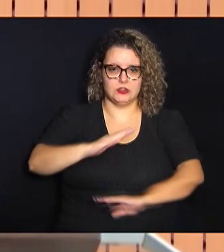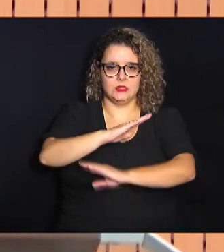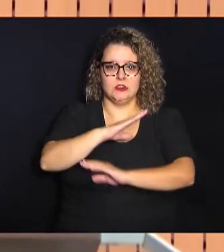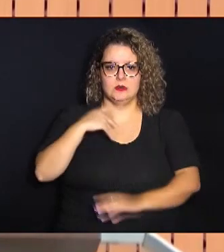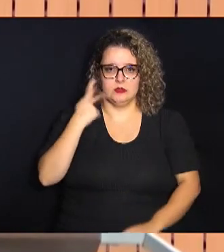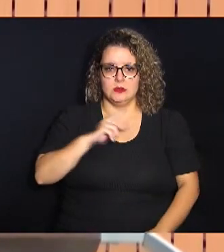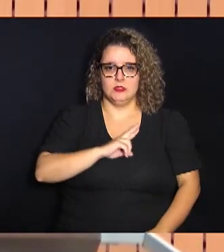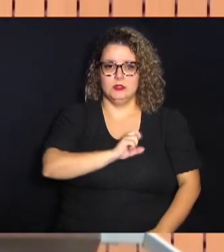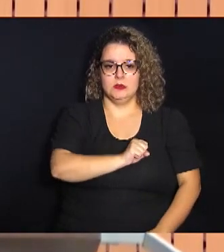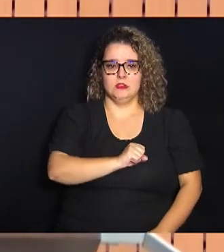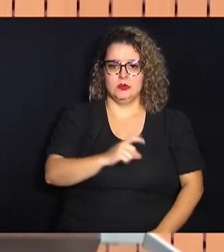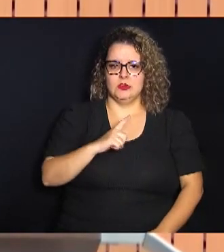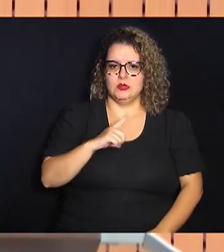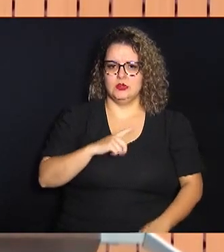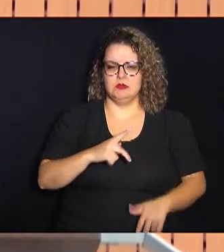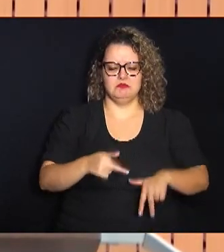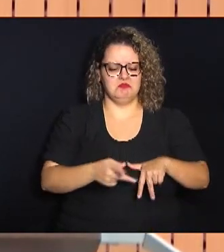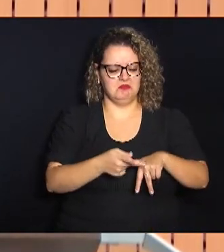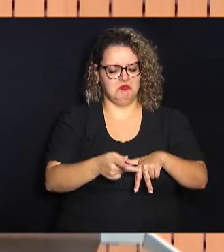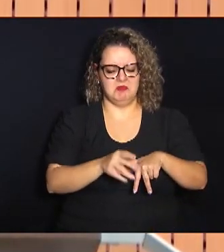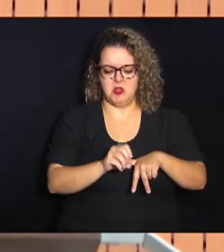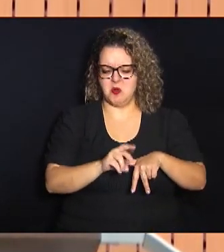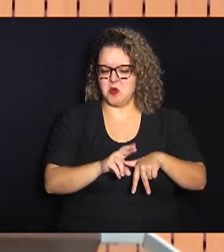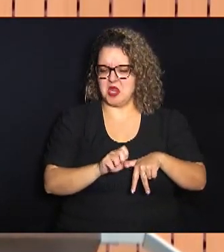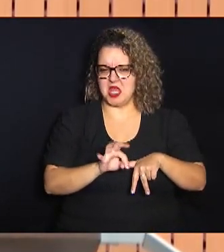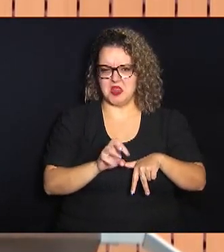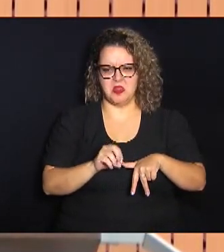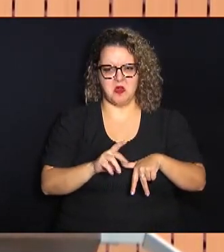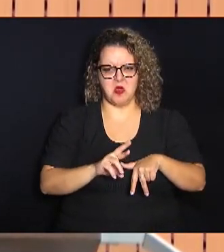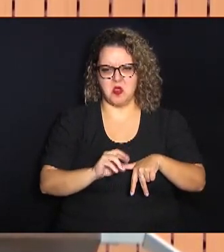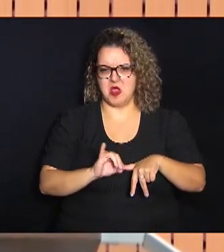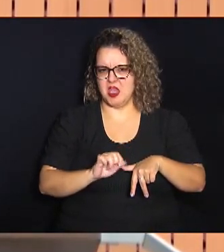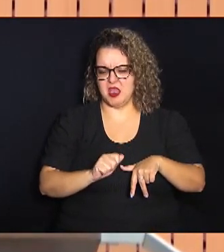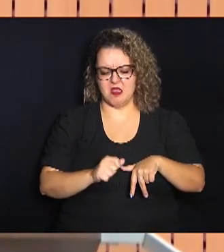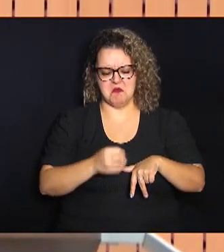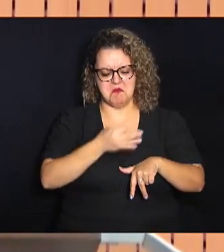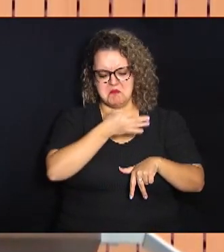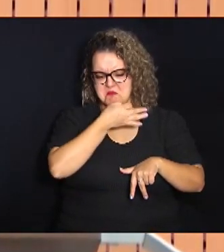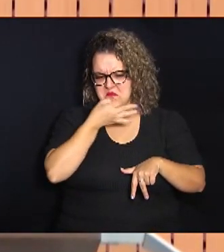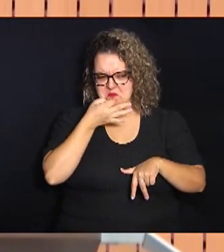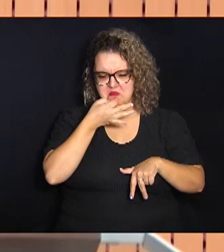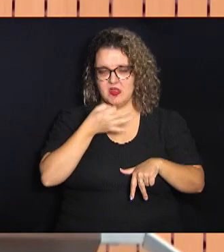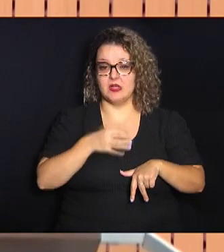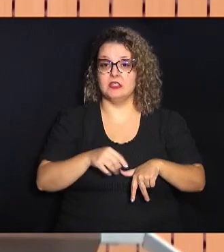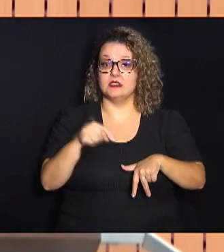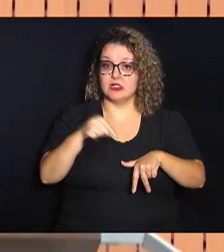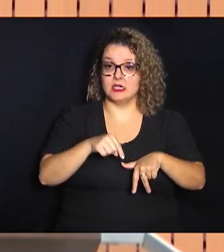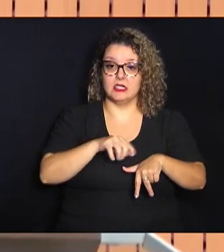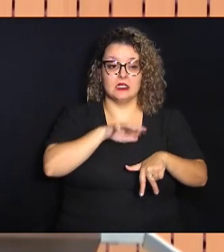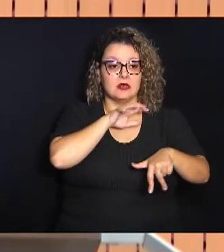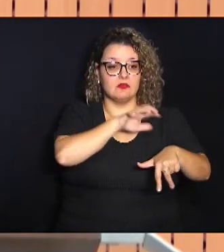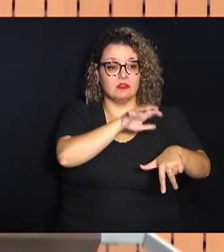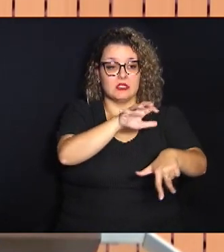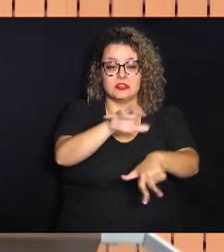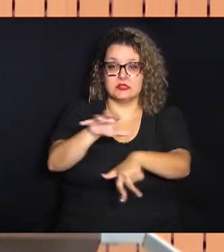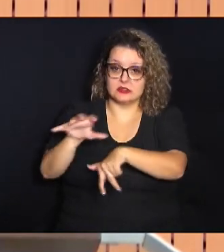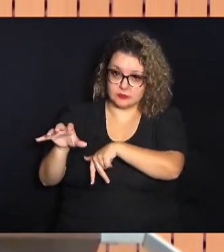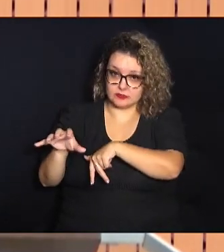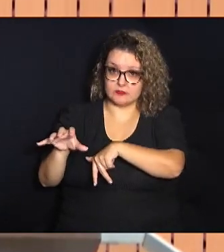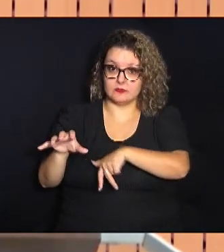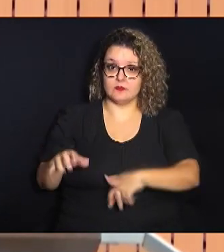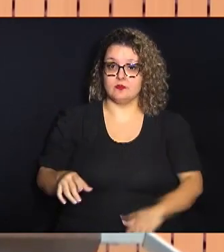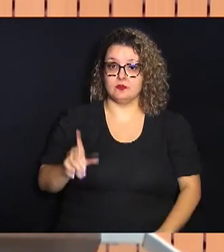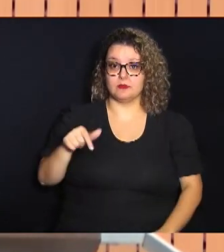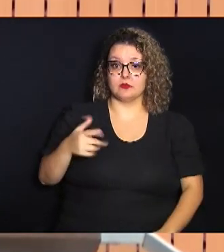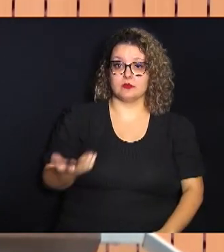ele tinha uma oratória extraordinária, era uma pessoa influente, era um primo entre pares,